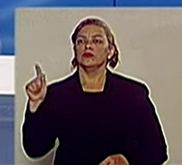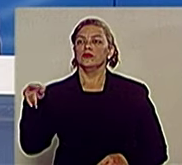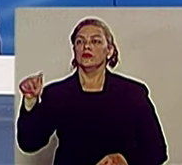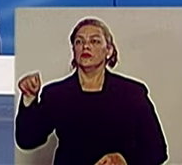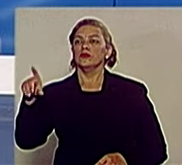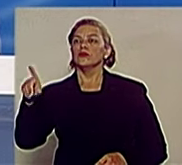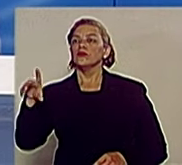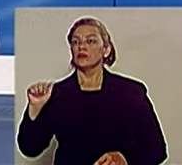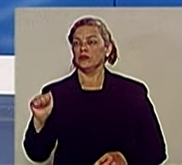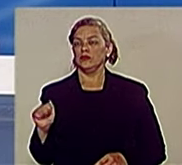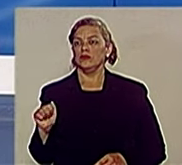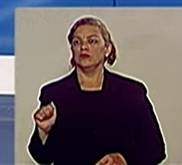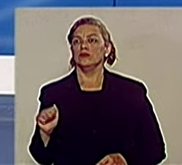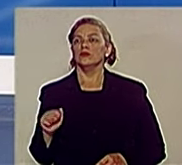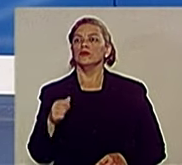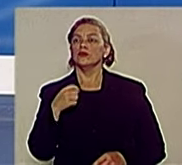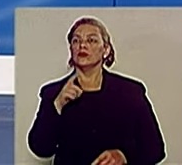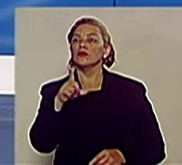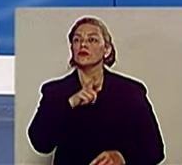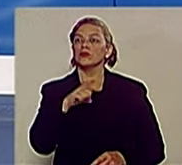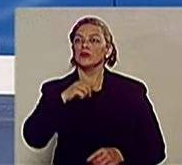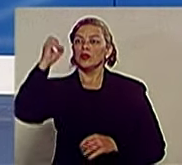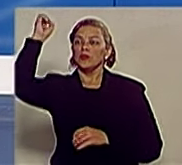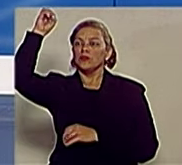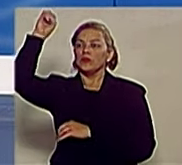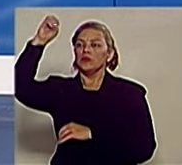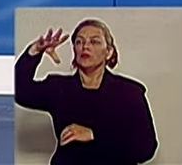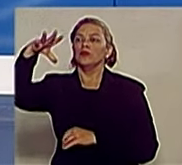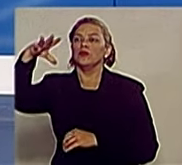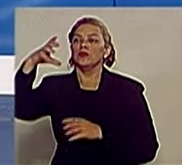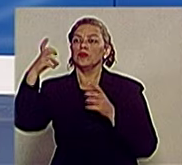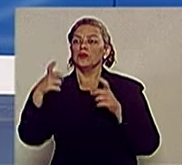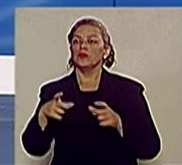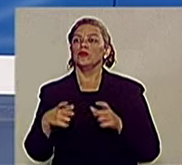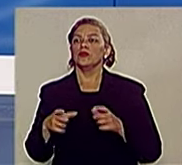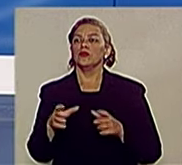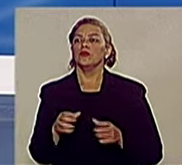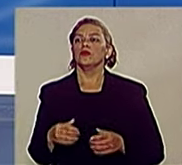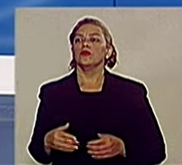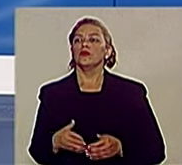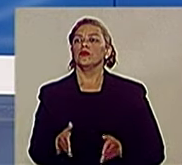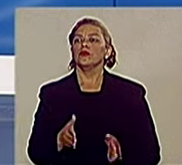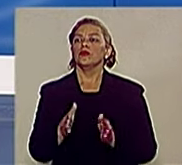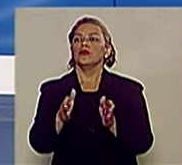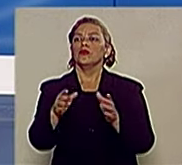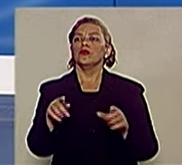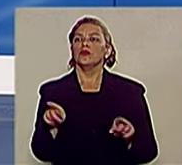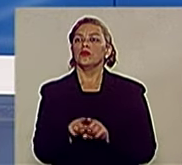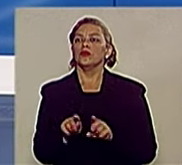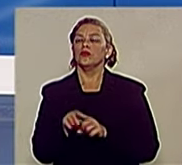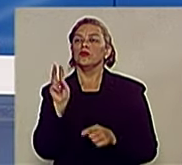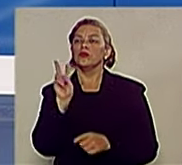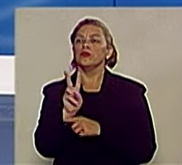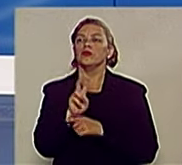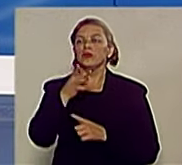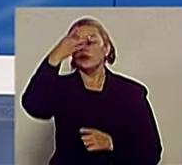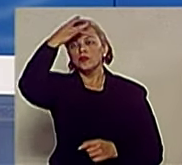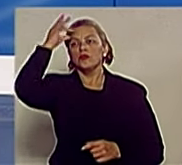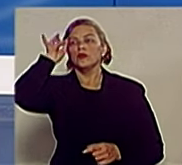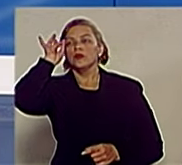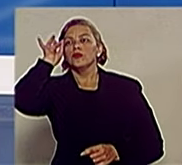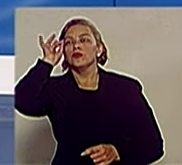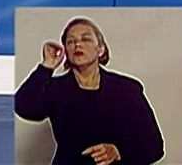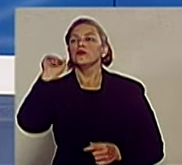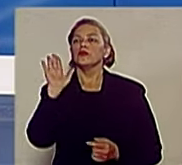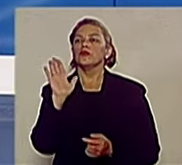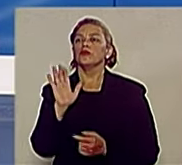cidade. Eu vou garantir iluminação nas praças públicas e nas vias públicas para que a população tenha segurança. Eu vou levar para o centro